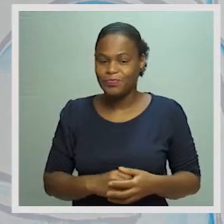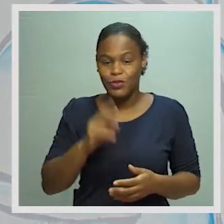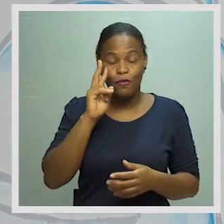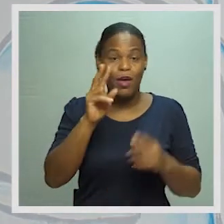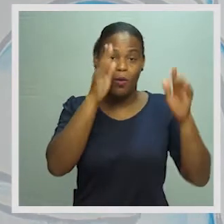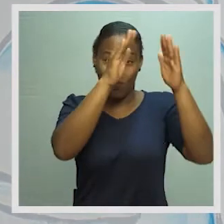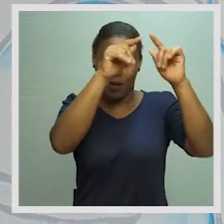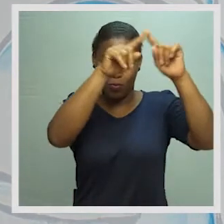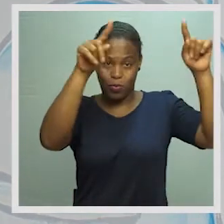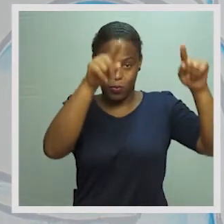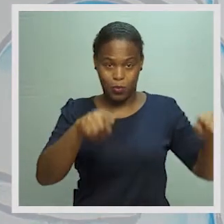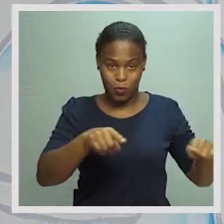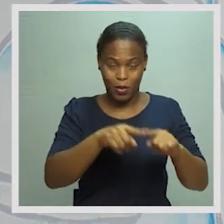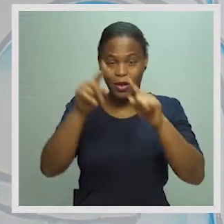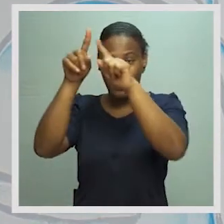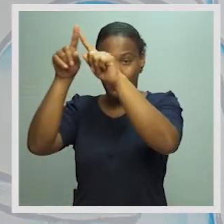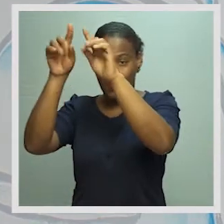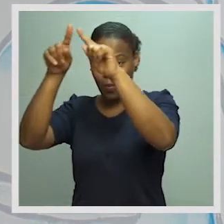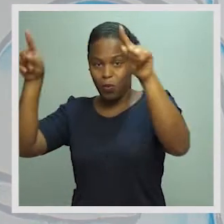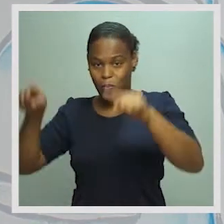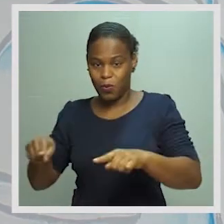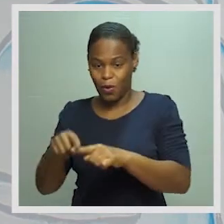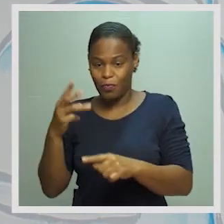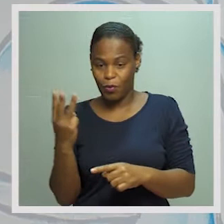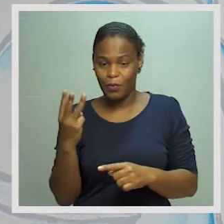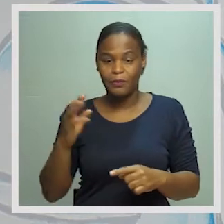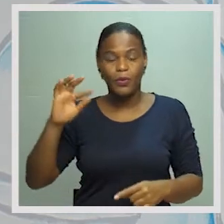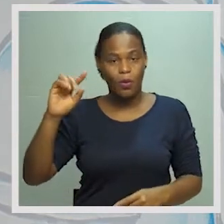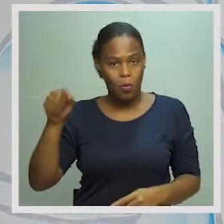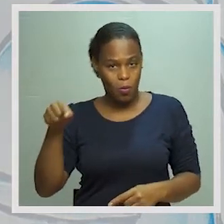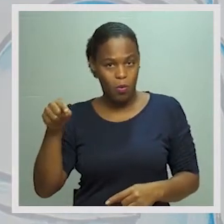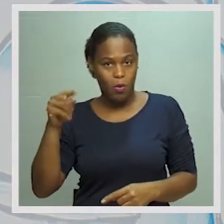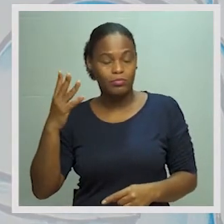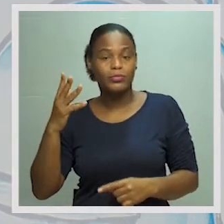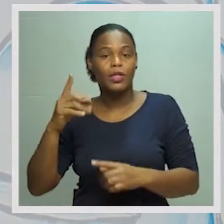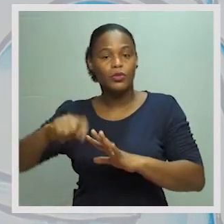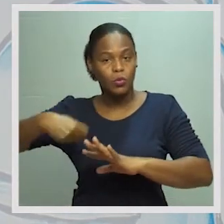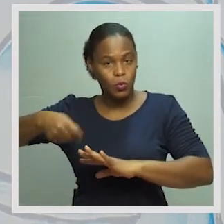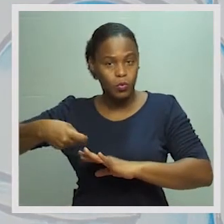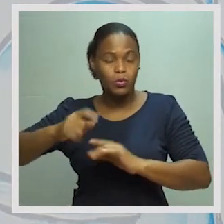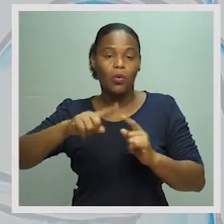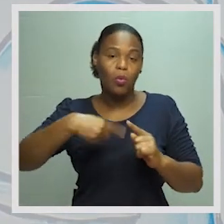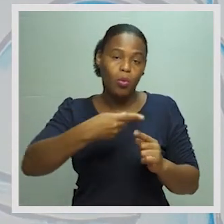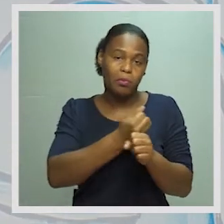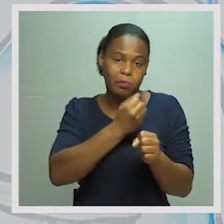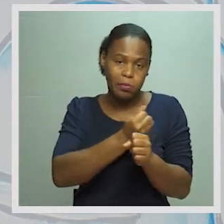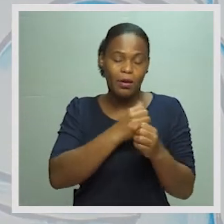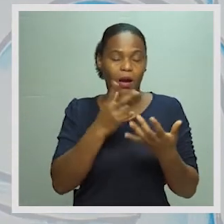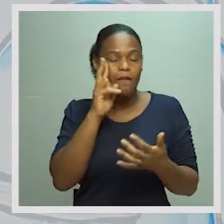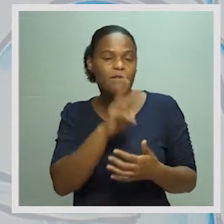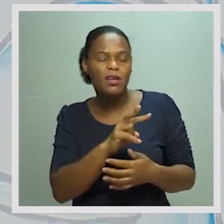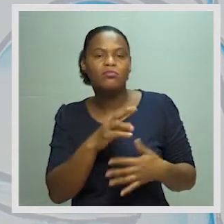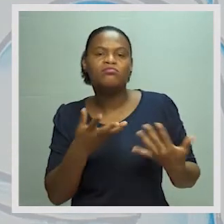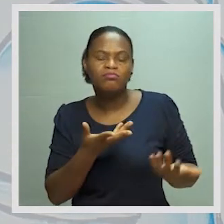que é o quadro com duas colunas. Numa coluna, os recursos, na outra coluna, os empregos. Agora, vamos ao